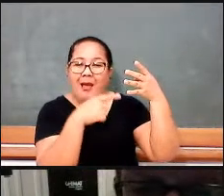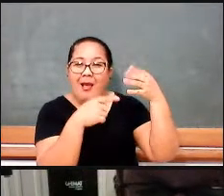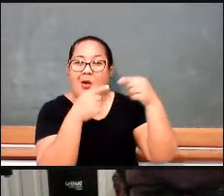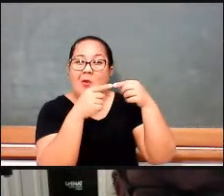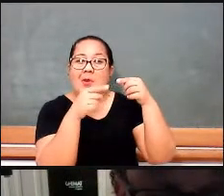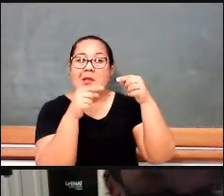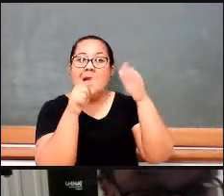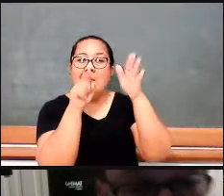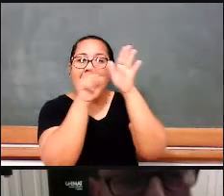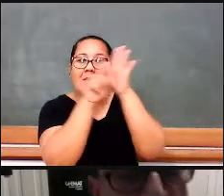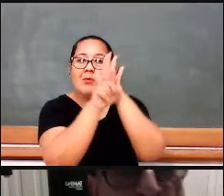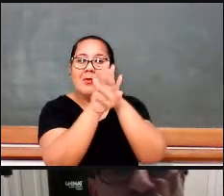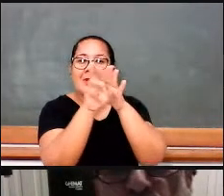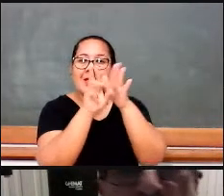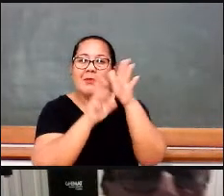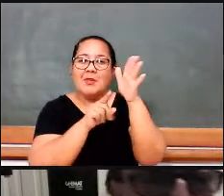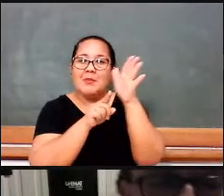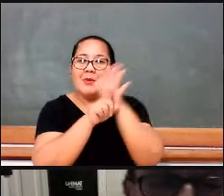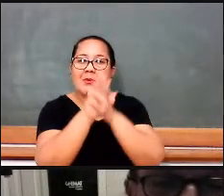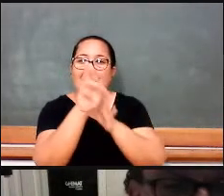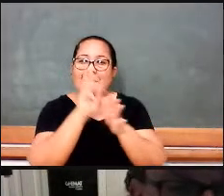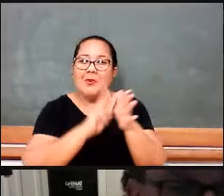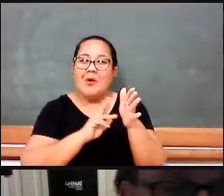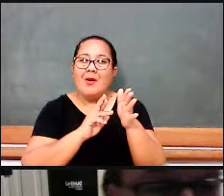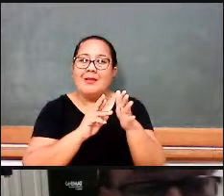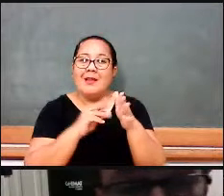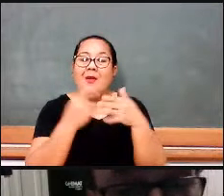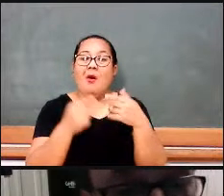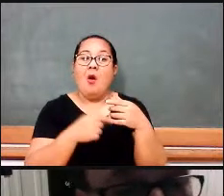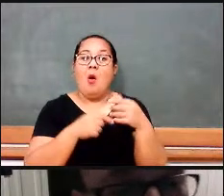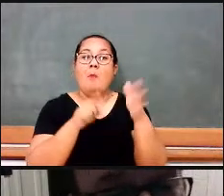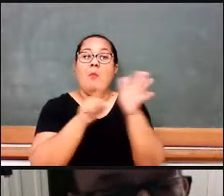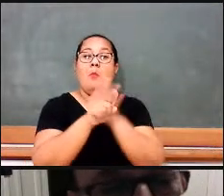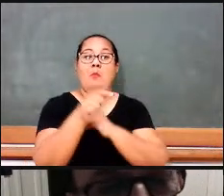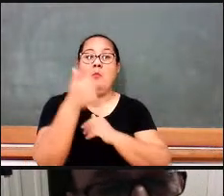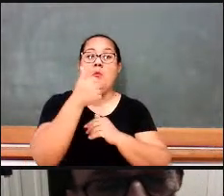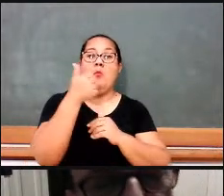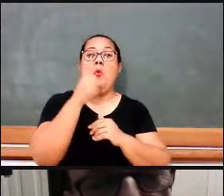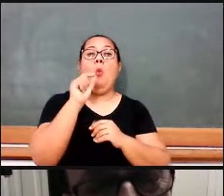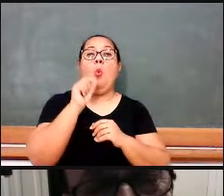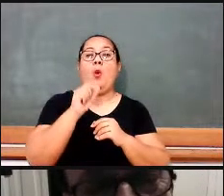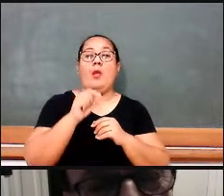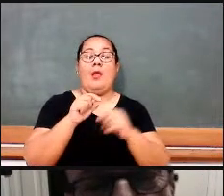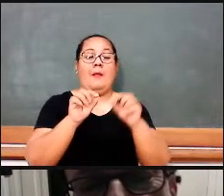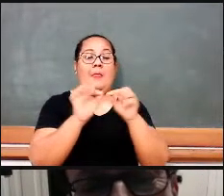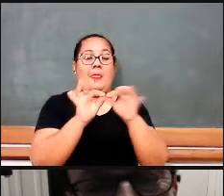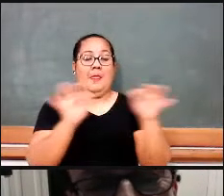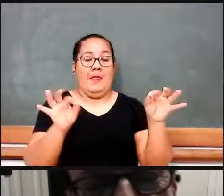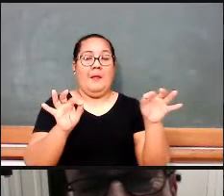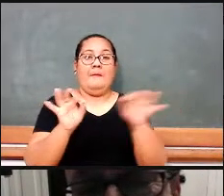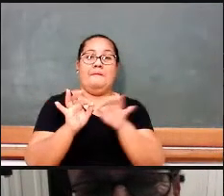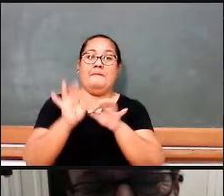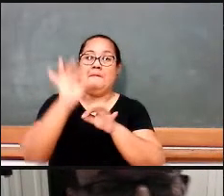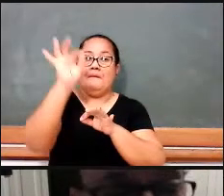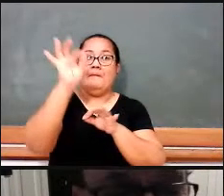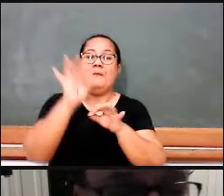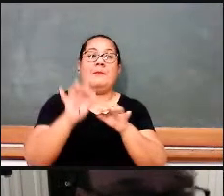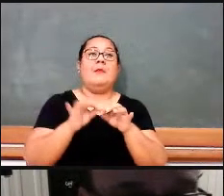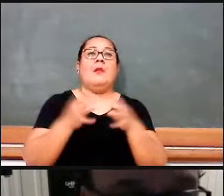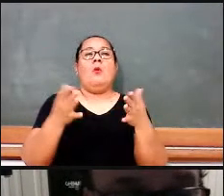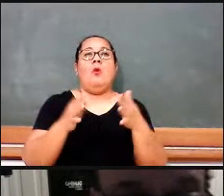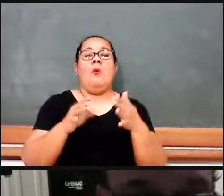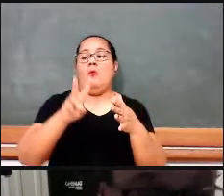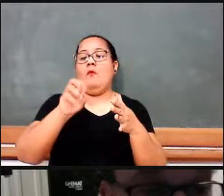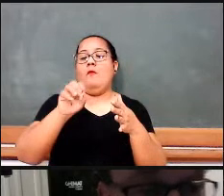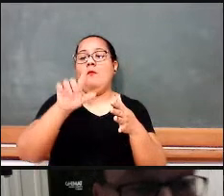respostas. Então, ponto número um de geometria, tinha que saber volume, área, linha reta, linha quebrada, linha curva, etc,